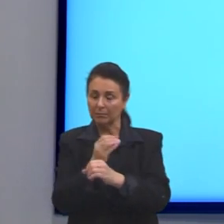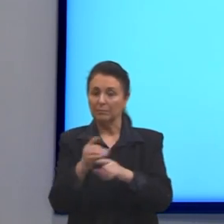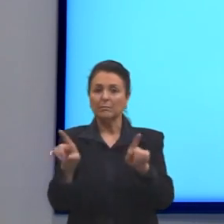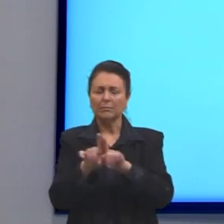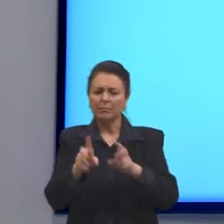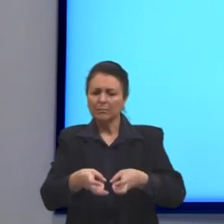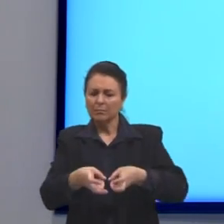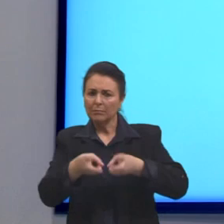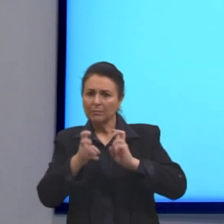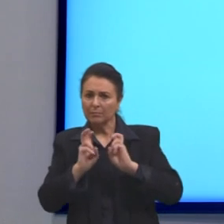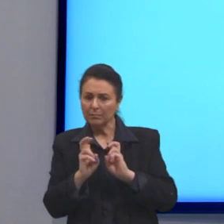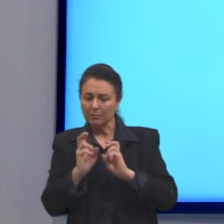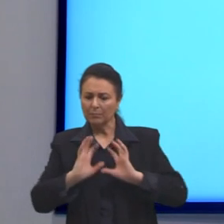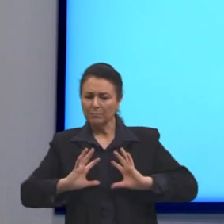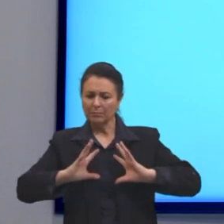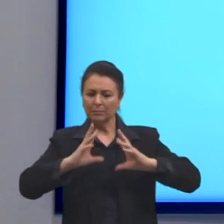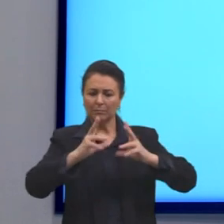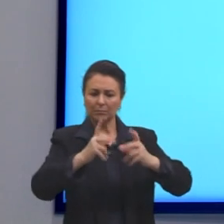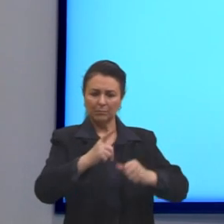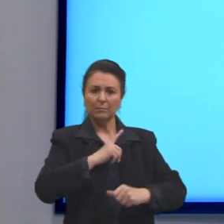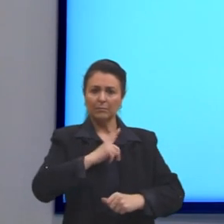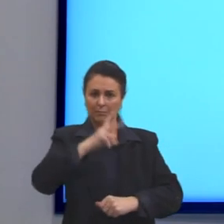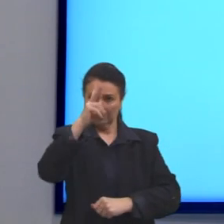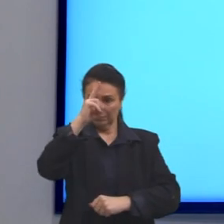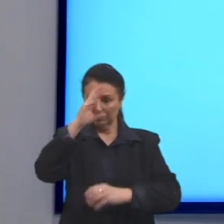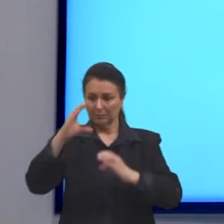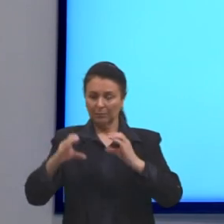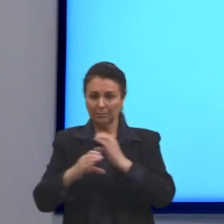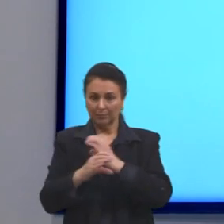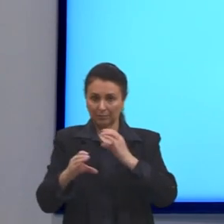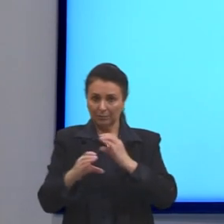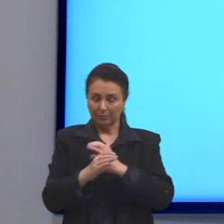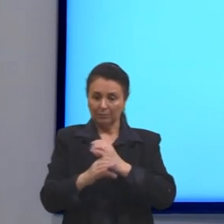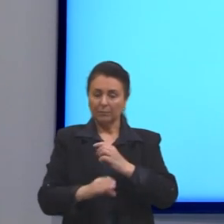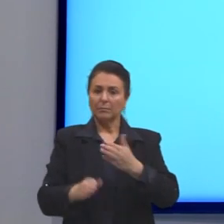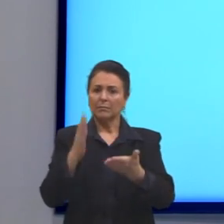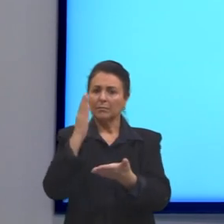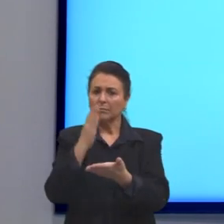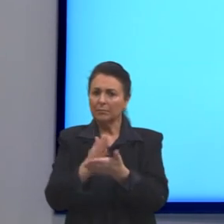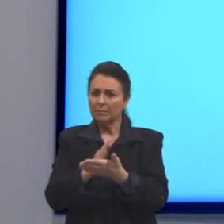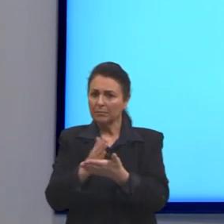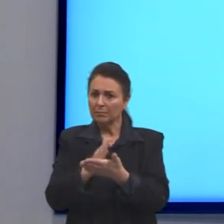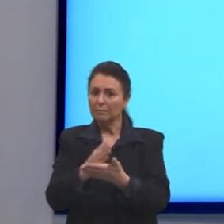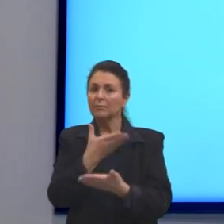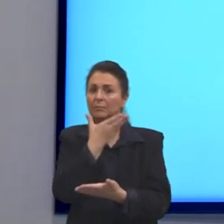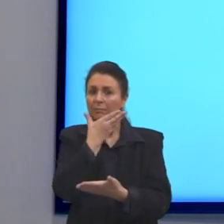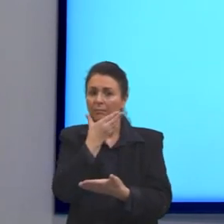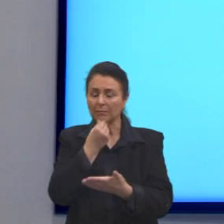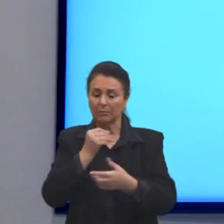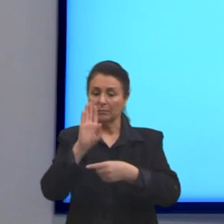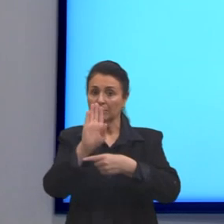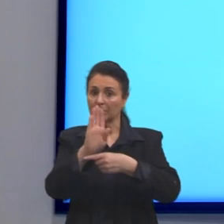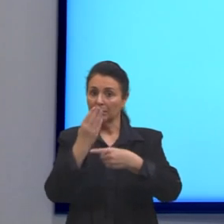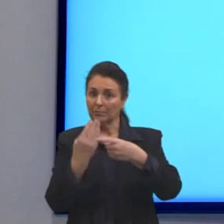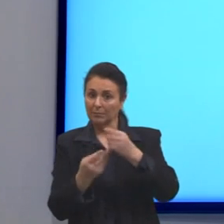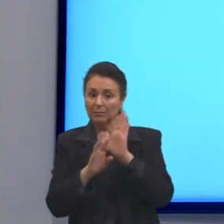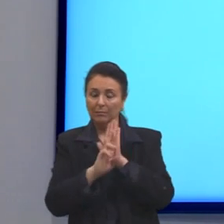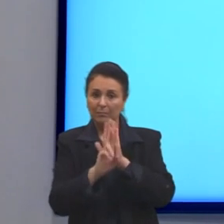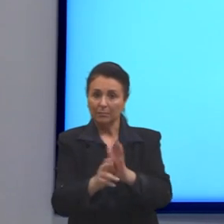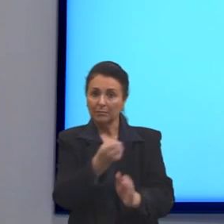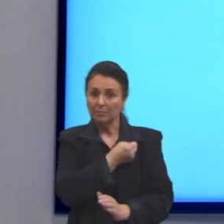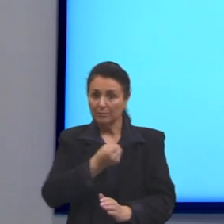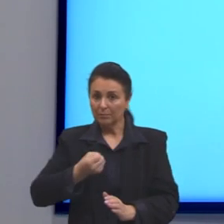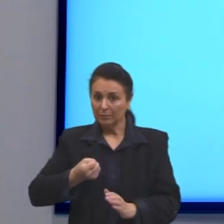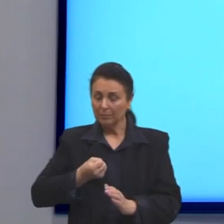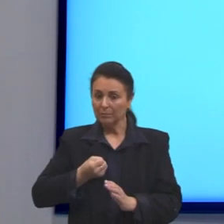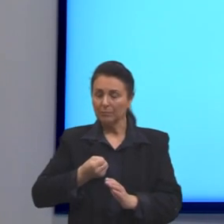que entre todos os que têm o ensino médio completo, metade são homens. A fração que representa o número de